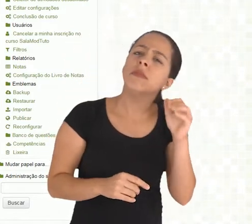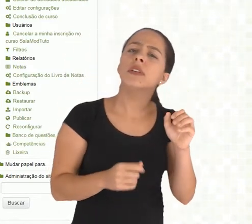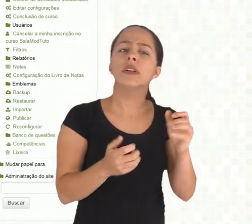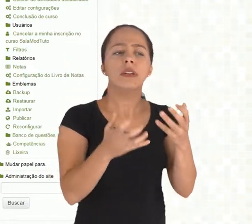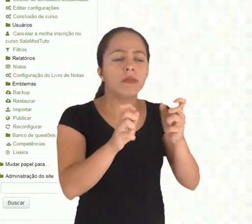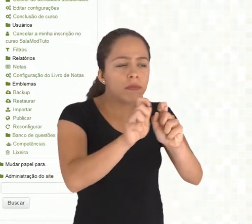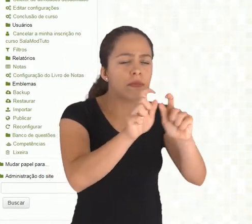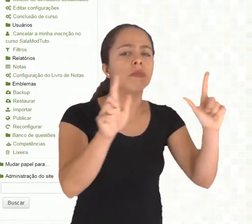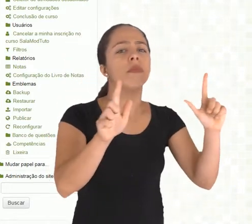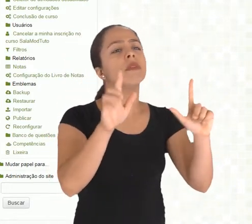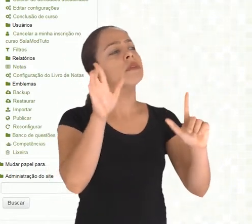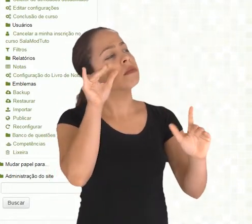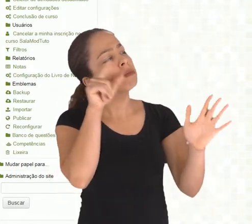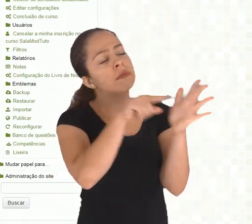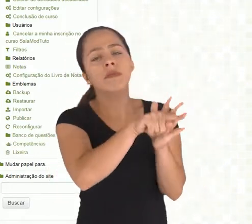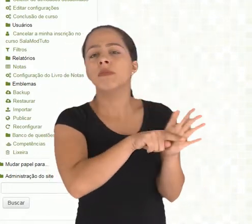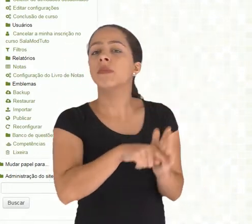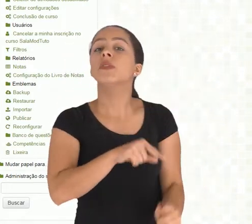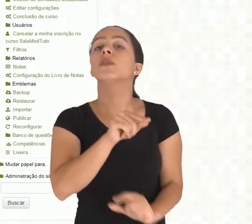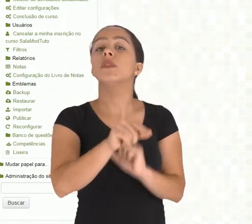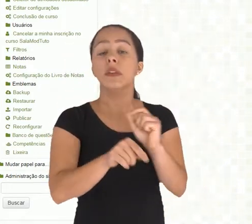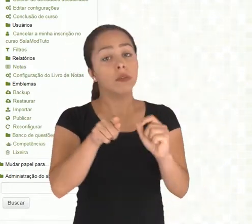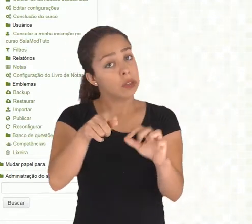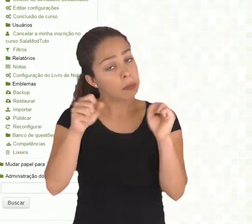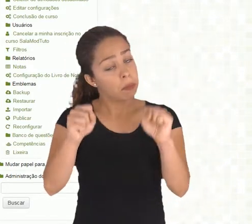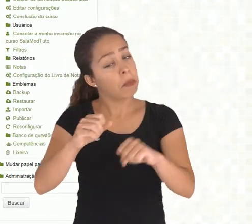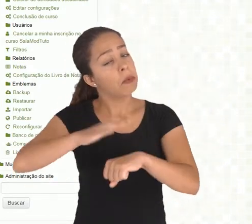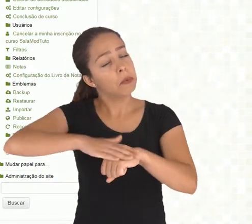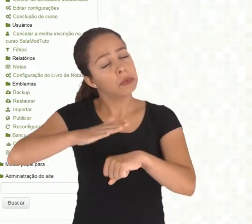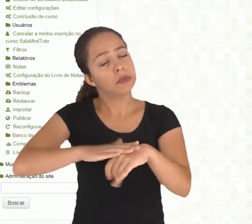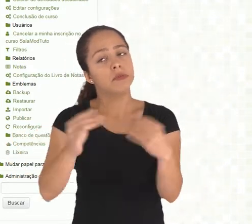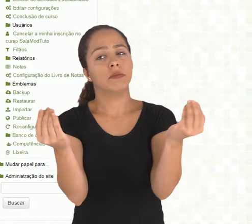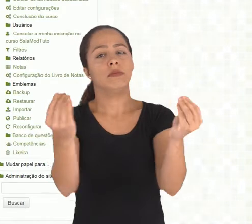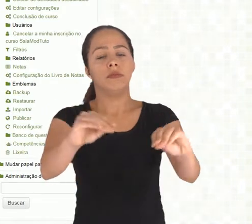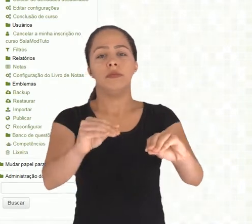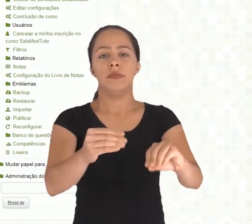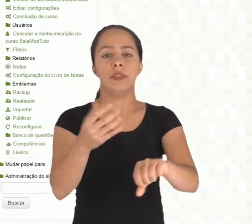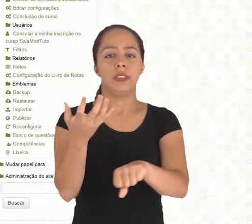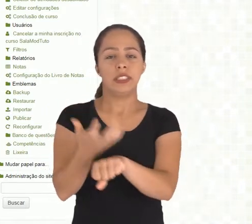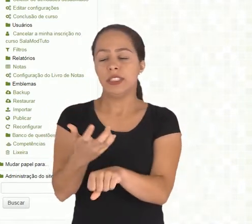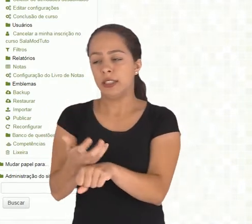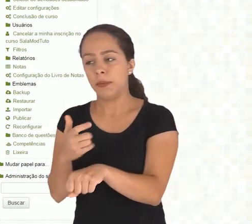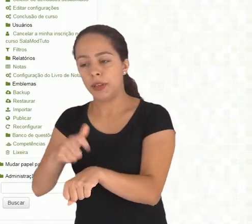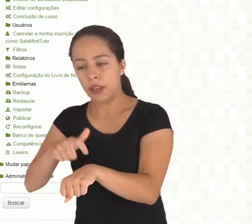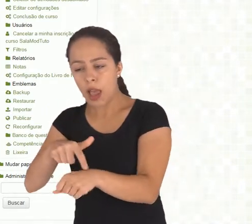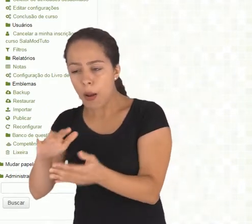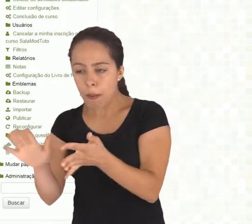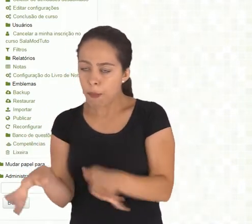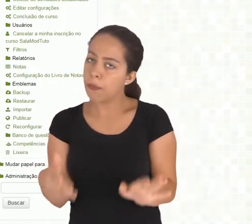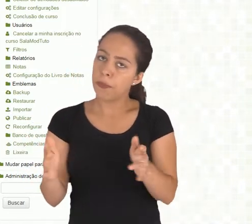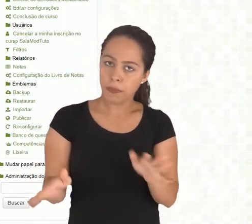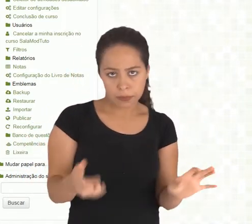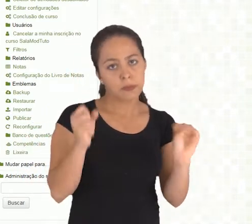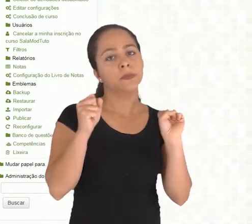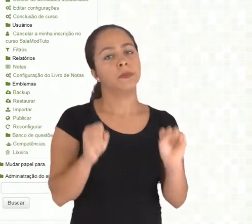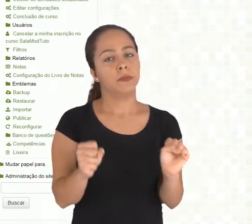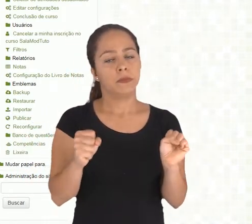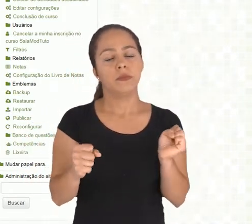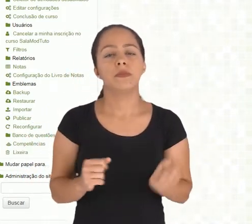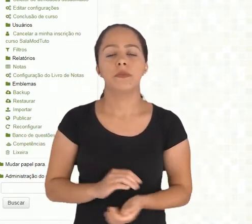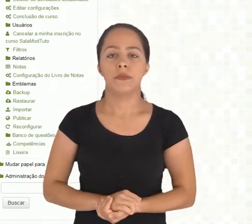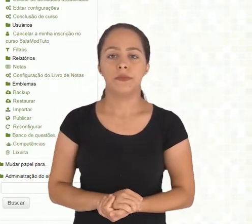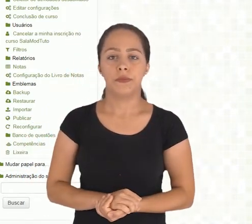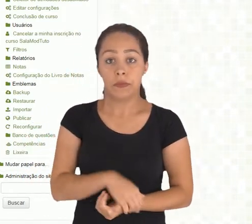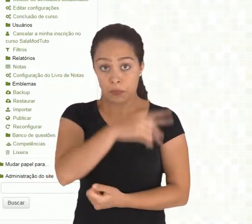ter acesso e que você pode disponibilizar durante a disciplina. O tutor também pode fazer escolha, por exemplo, para que os alunos possam